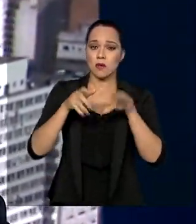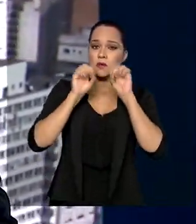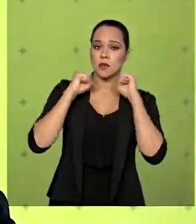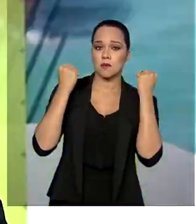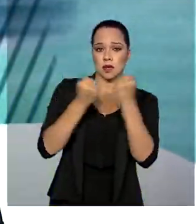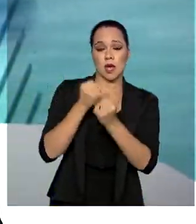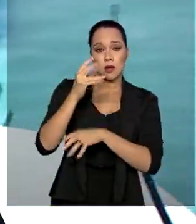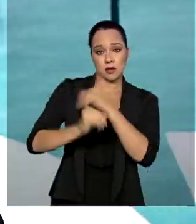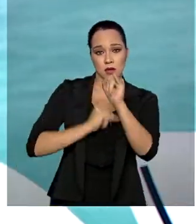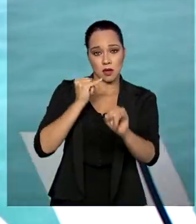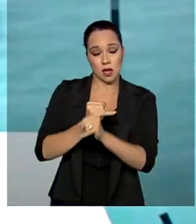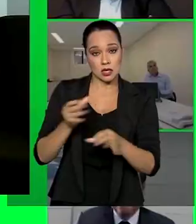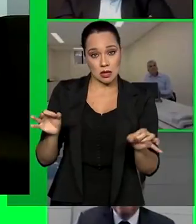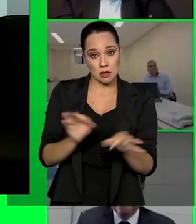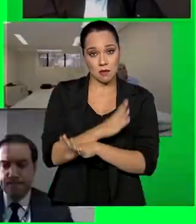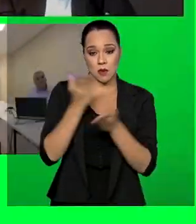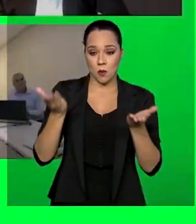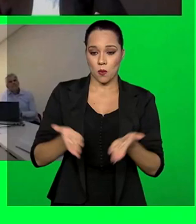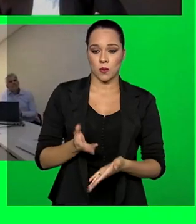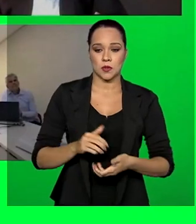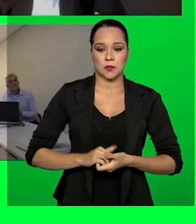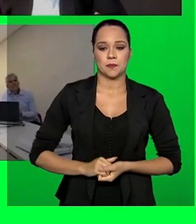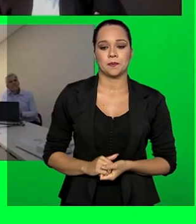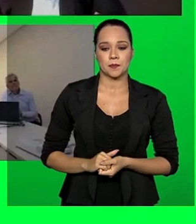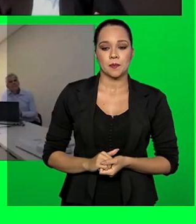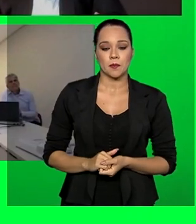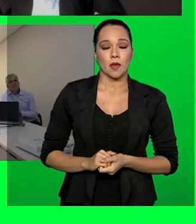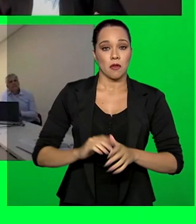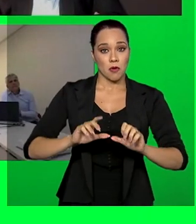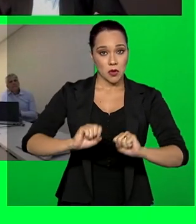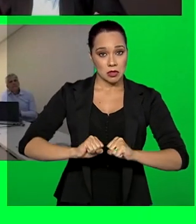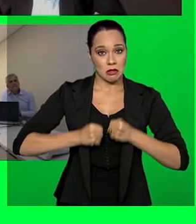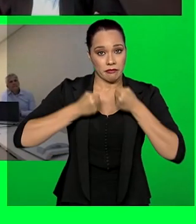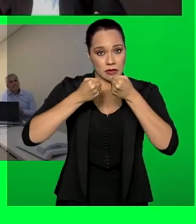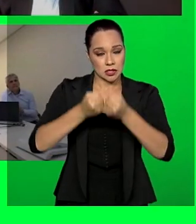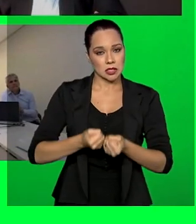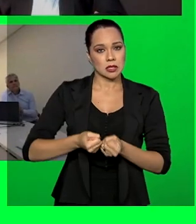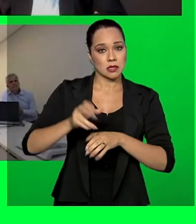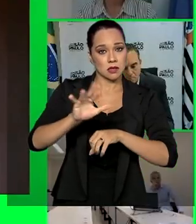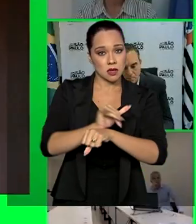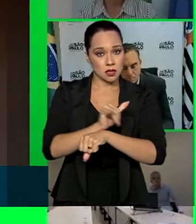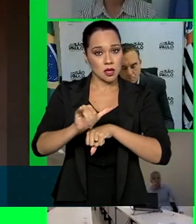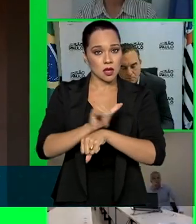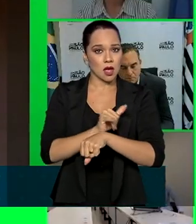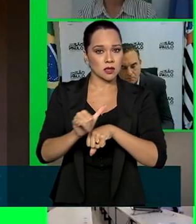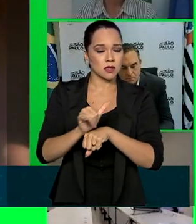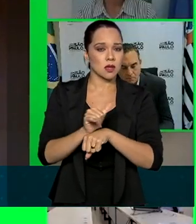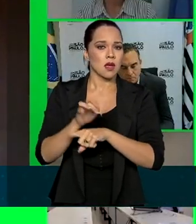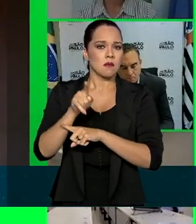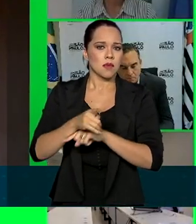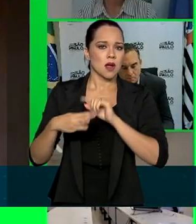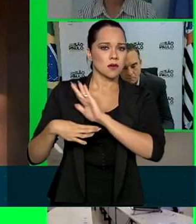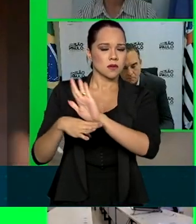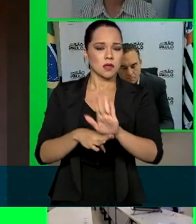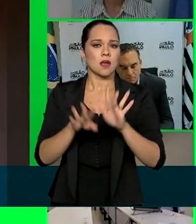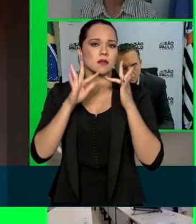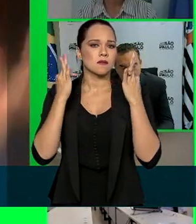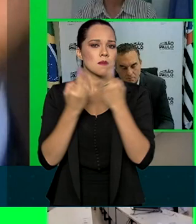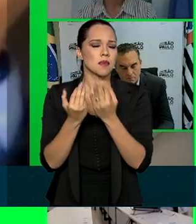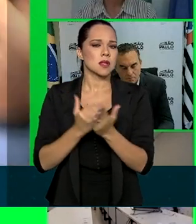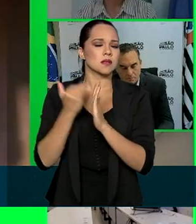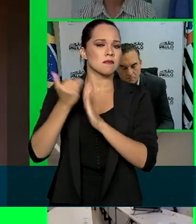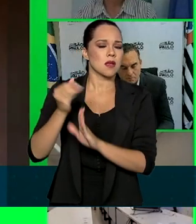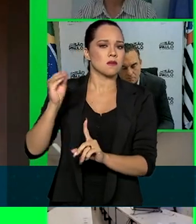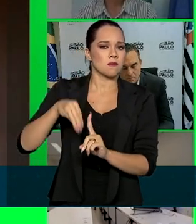termina hoje. Foram defendidas medidas alternativas para atender as famílias mais vulneráveis,